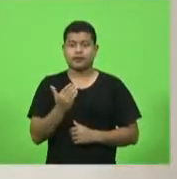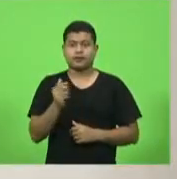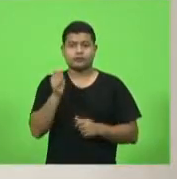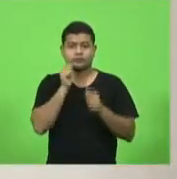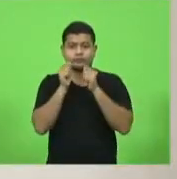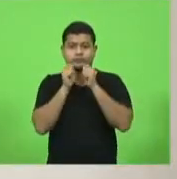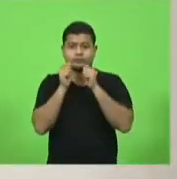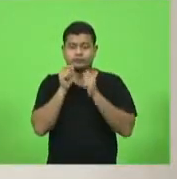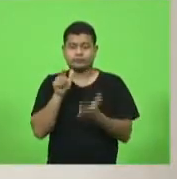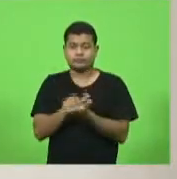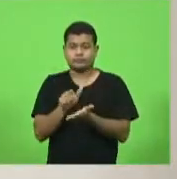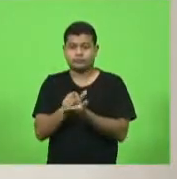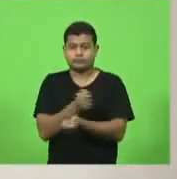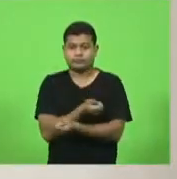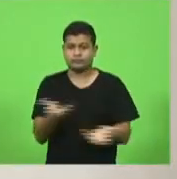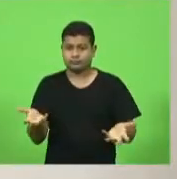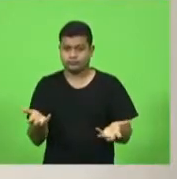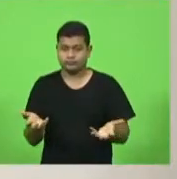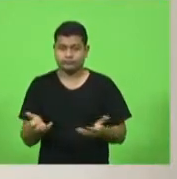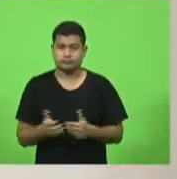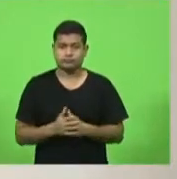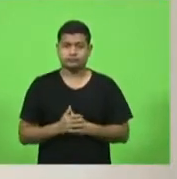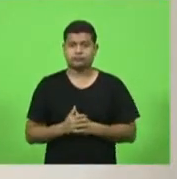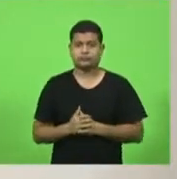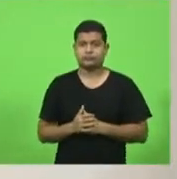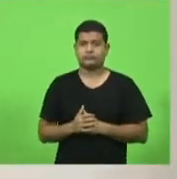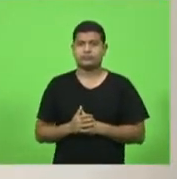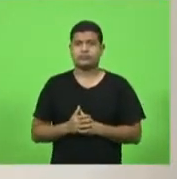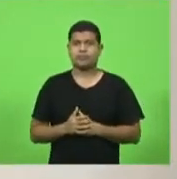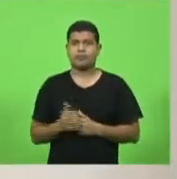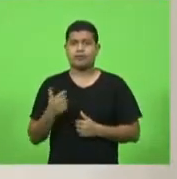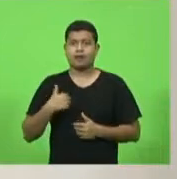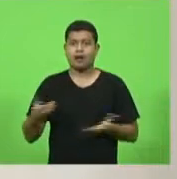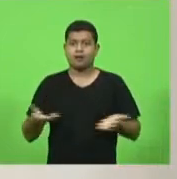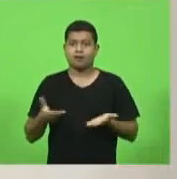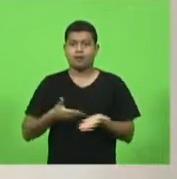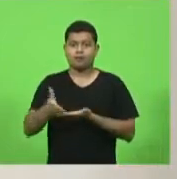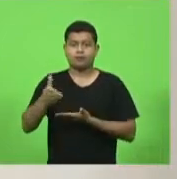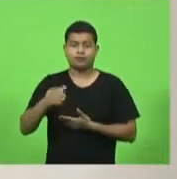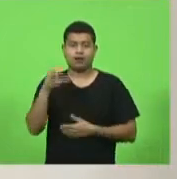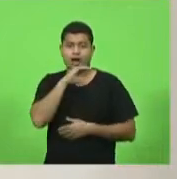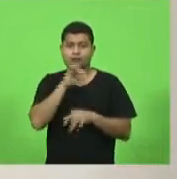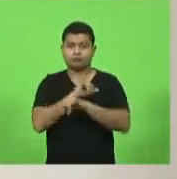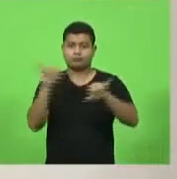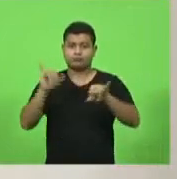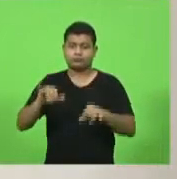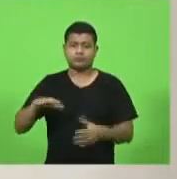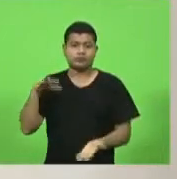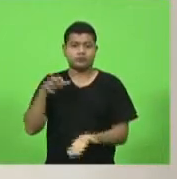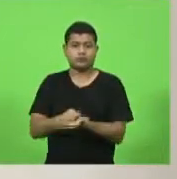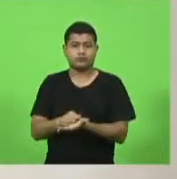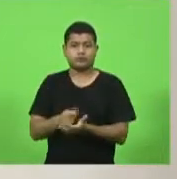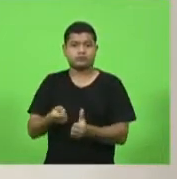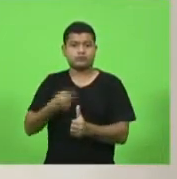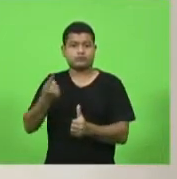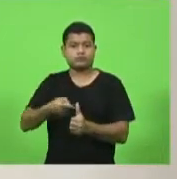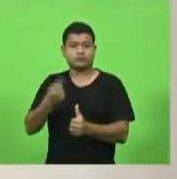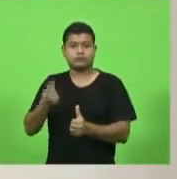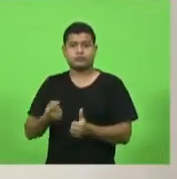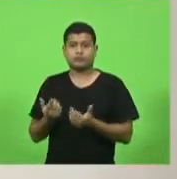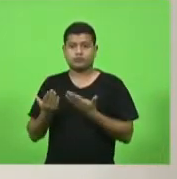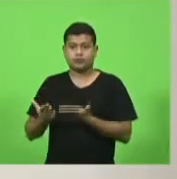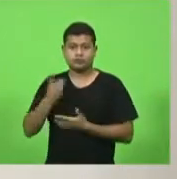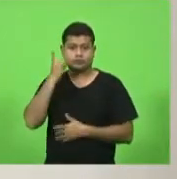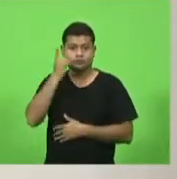proceda à distribuição de expedientes. Traremos agora em breves comunicações. Escrito para falar em primeiro lugar o senhor deputado